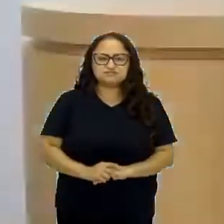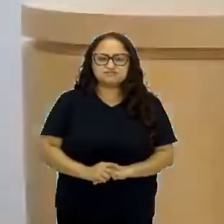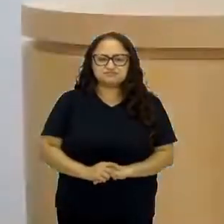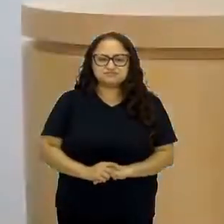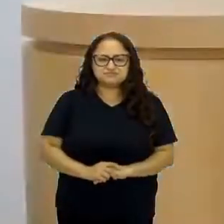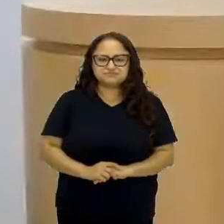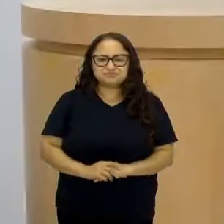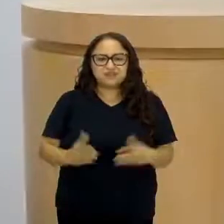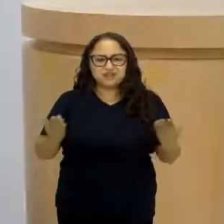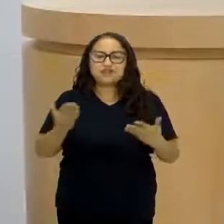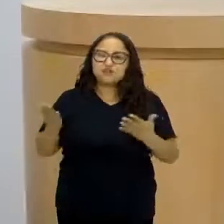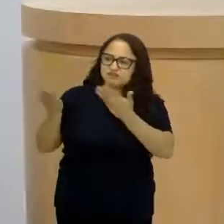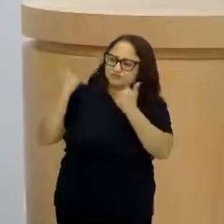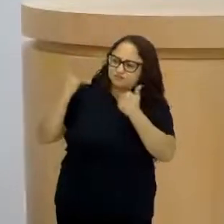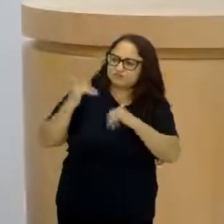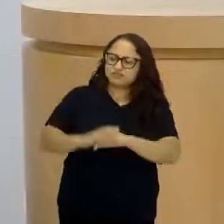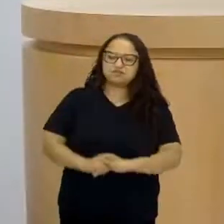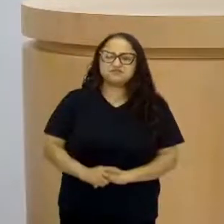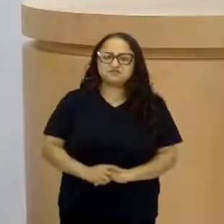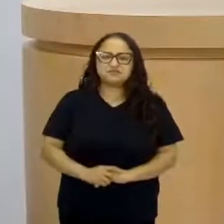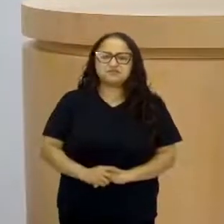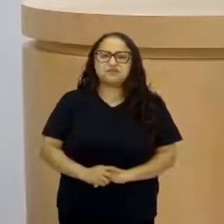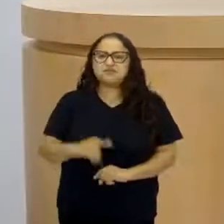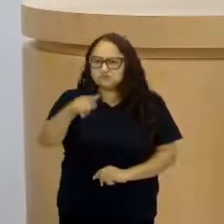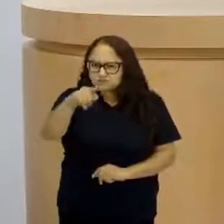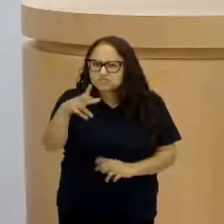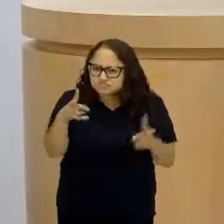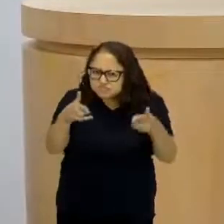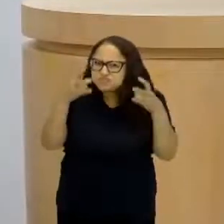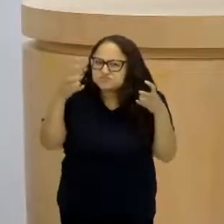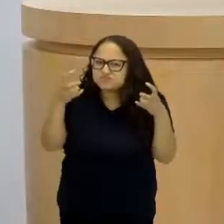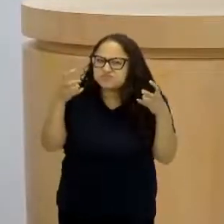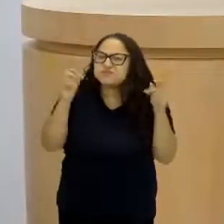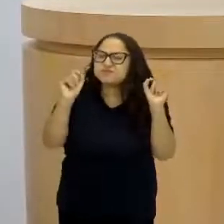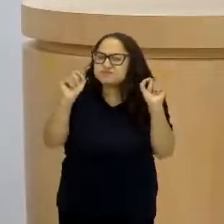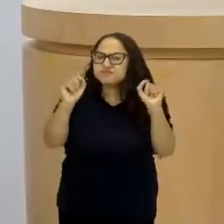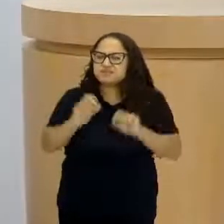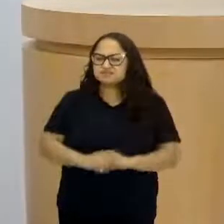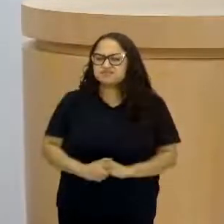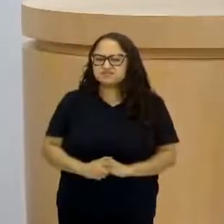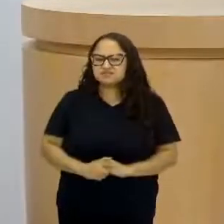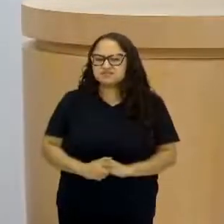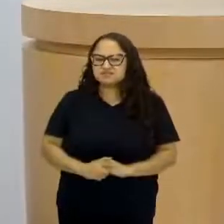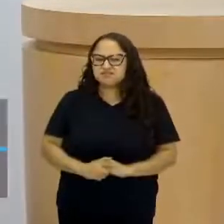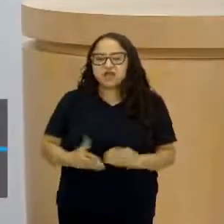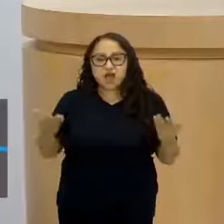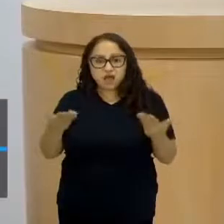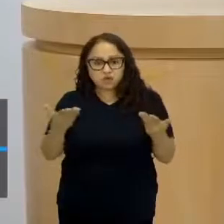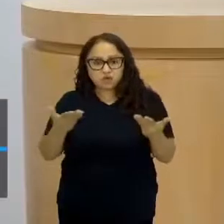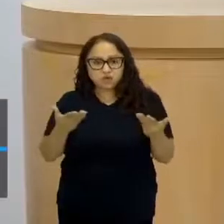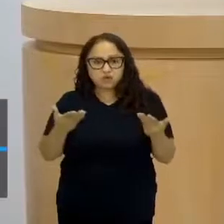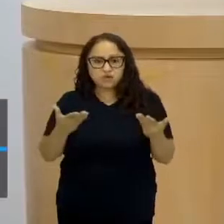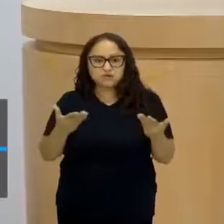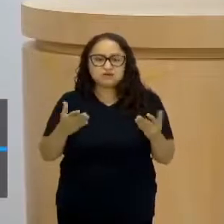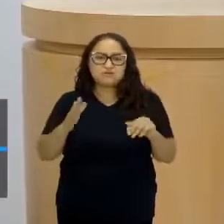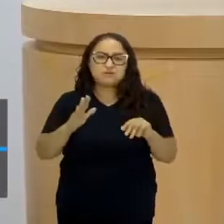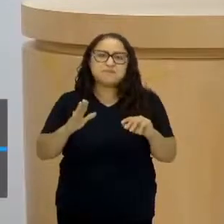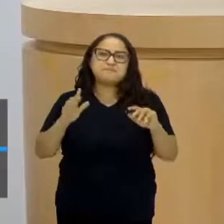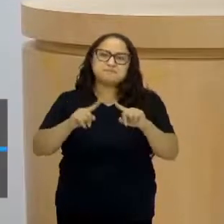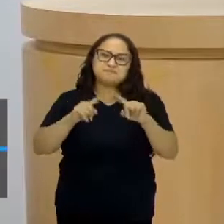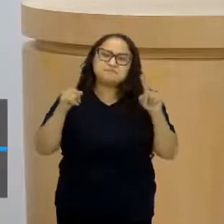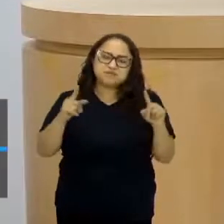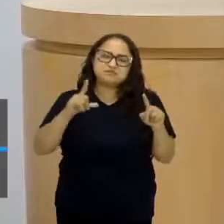Vamos lá, então, né, gente? Vocês perceberam, então, agora sim, um pouco mais completo,